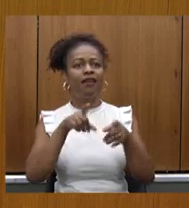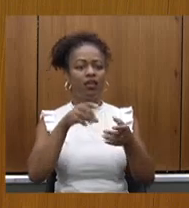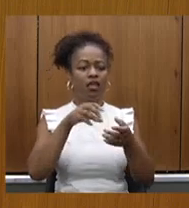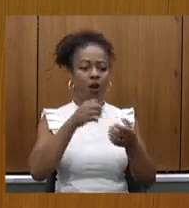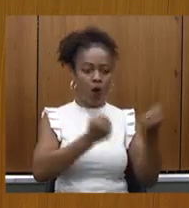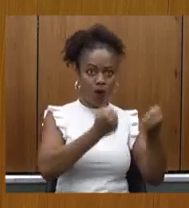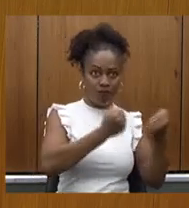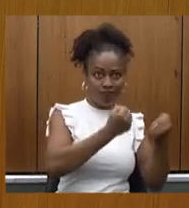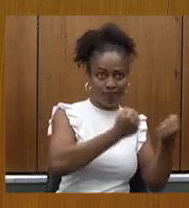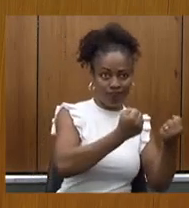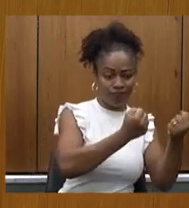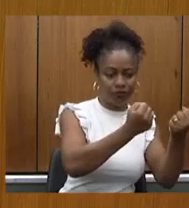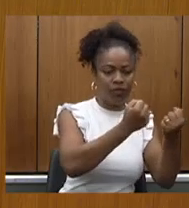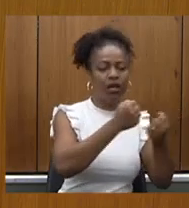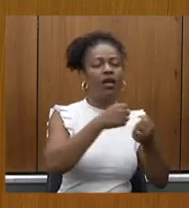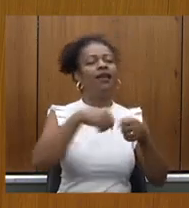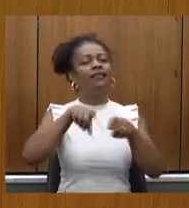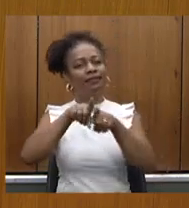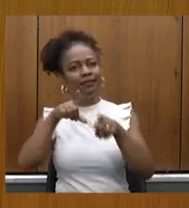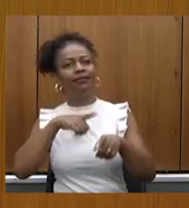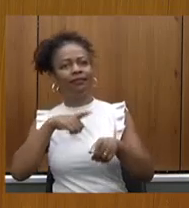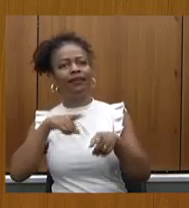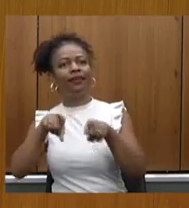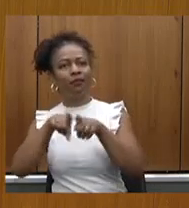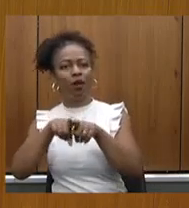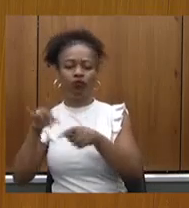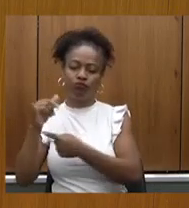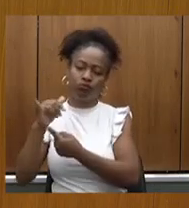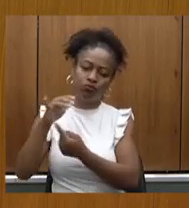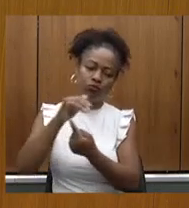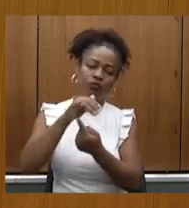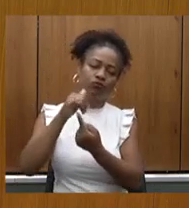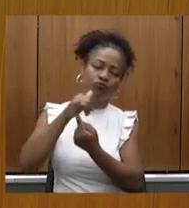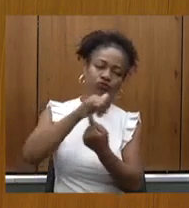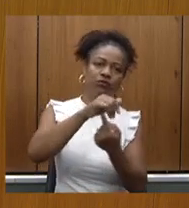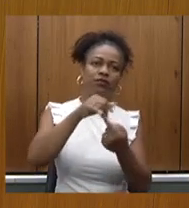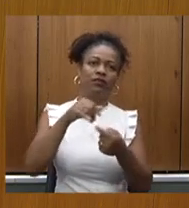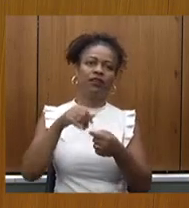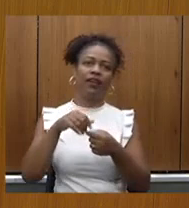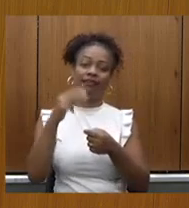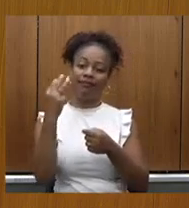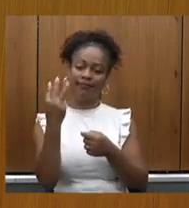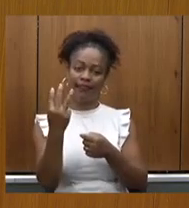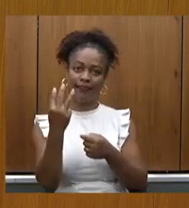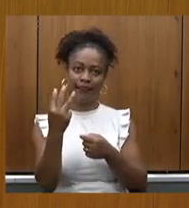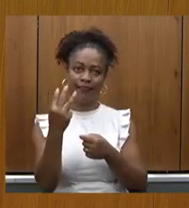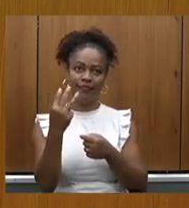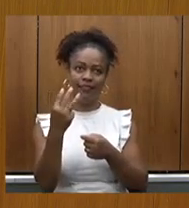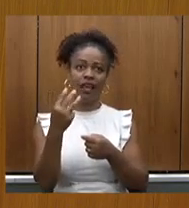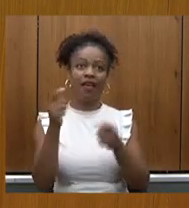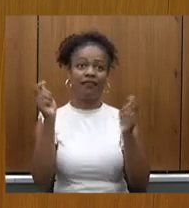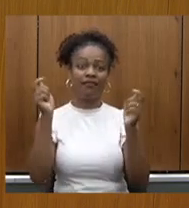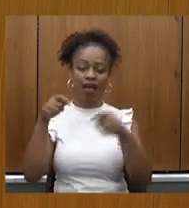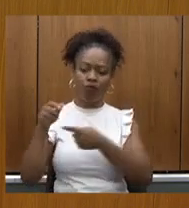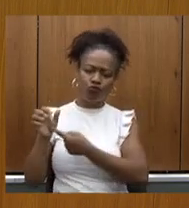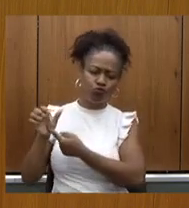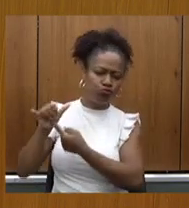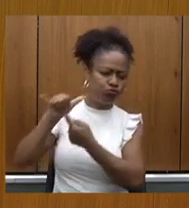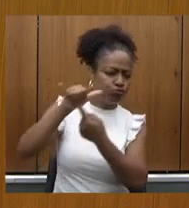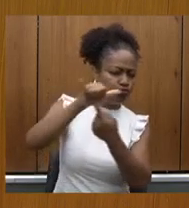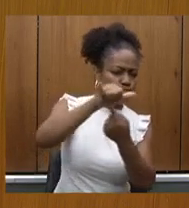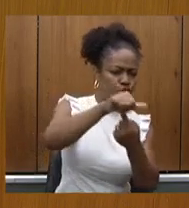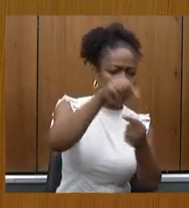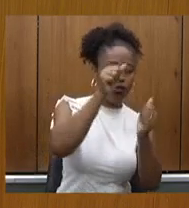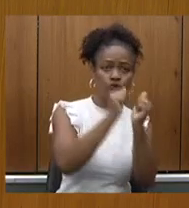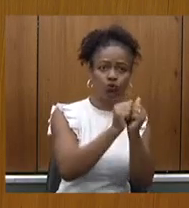três aeronaves para termos aí o Saab junto com os bombeiros, e